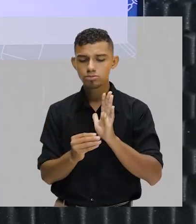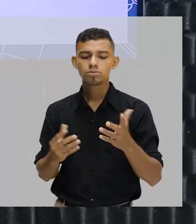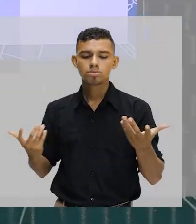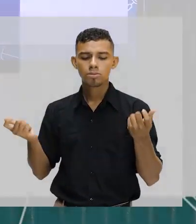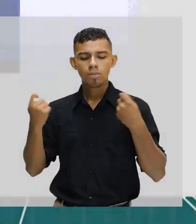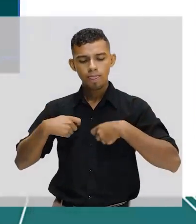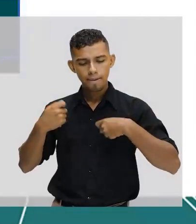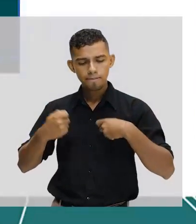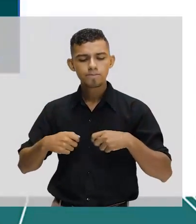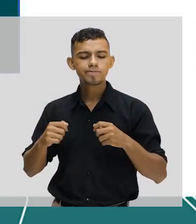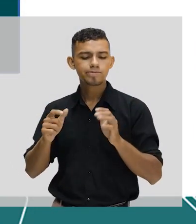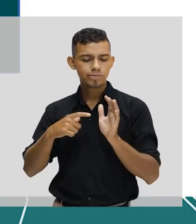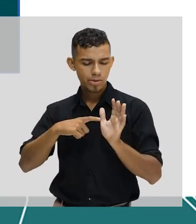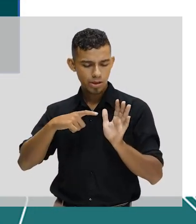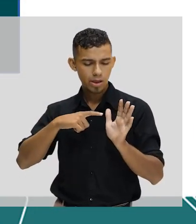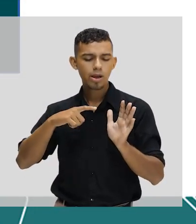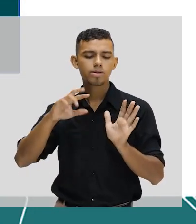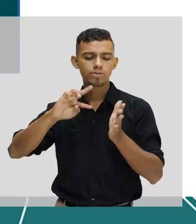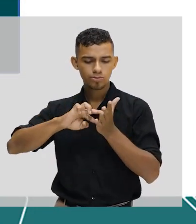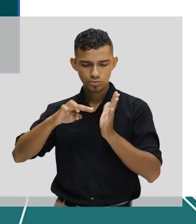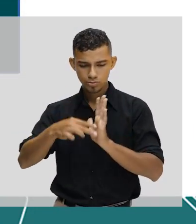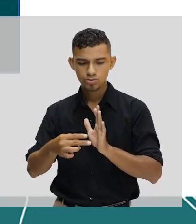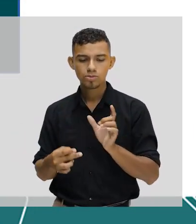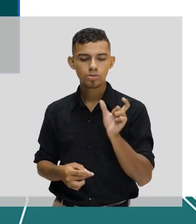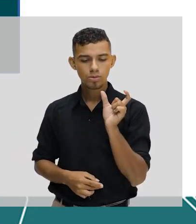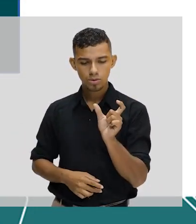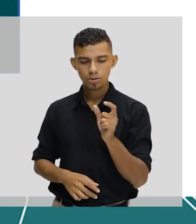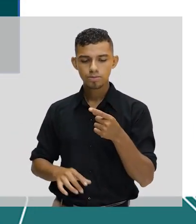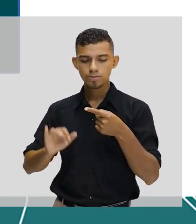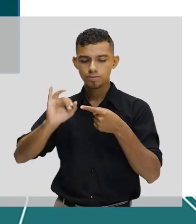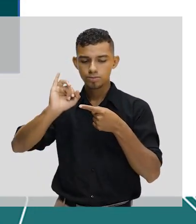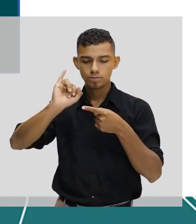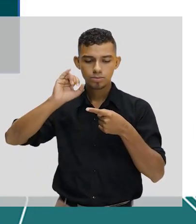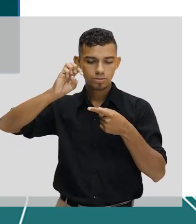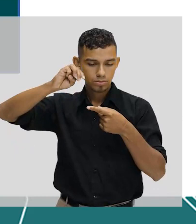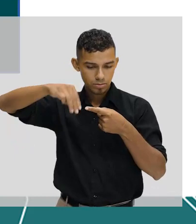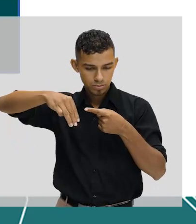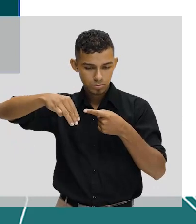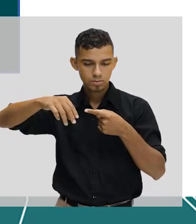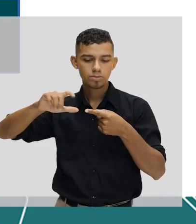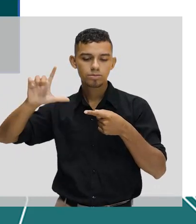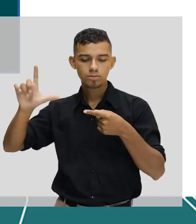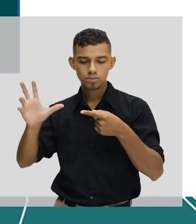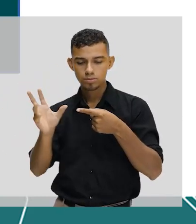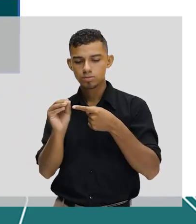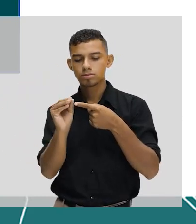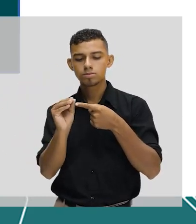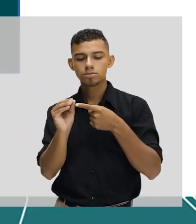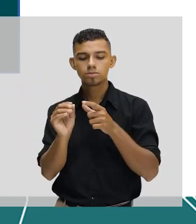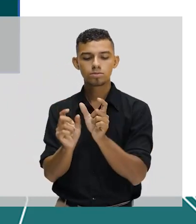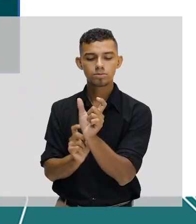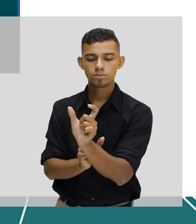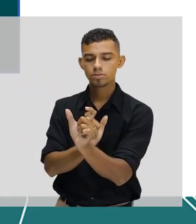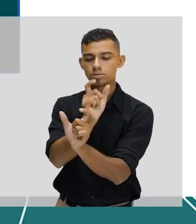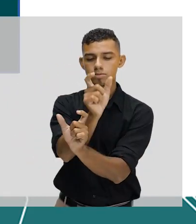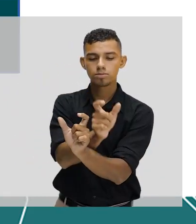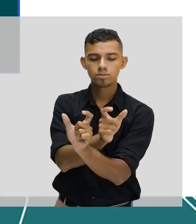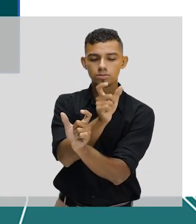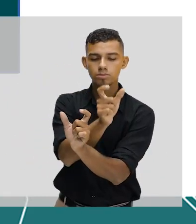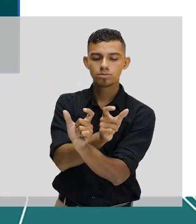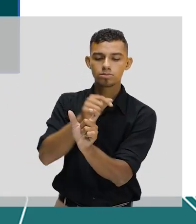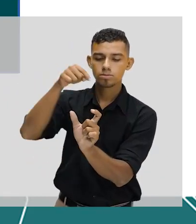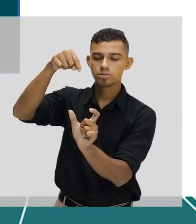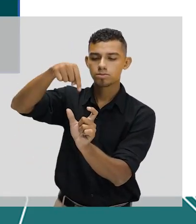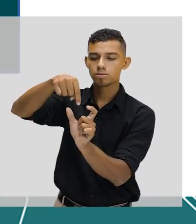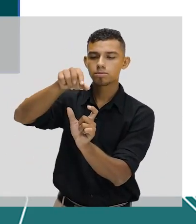trazem uma unidade de sentido. Prefixo, como eu mencionei antes, você adiciona antes do radical,